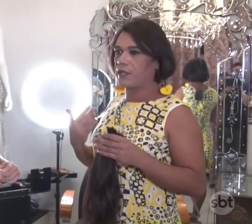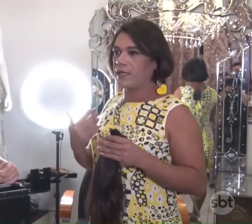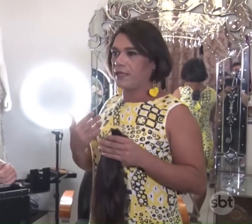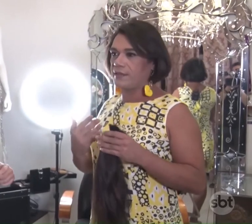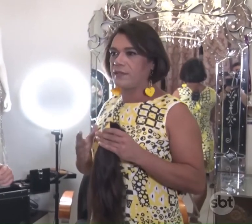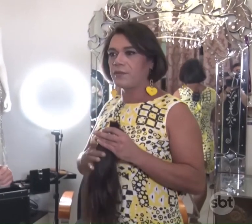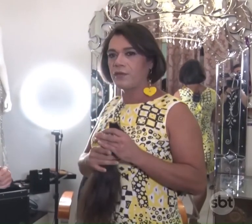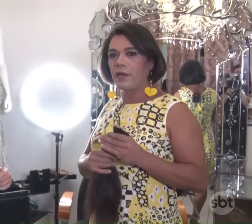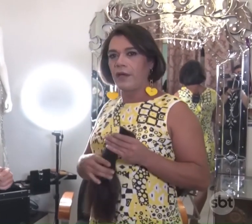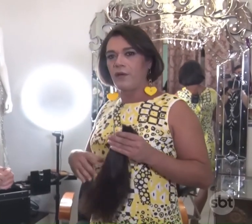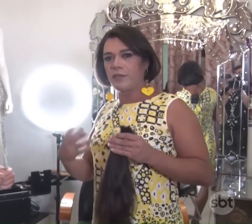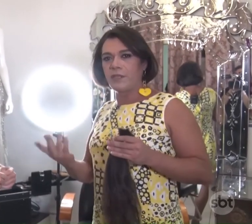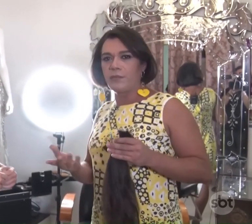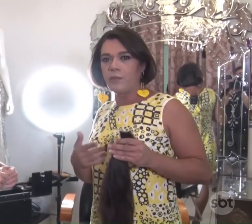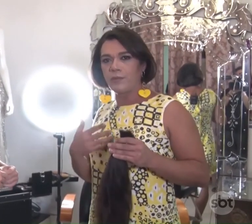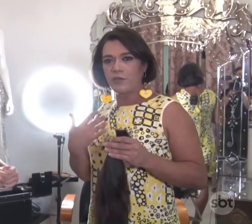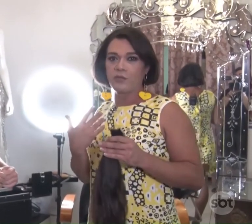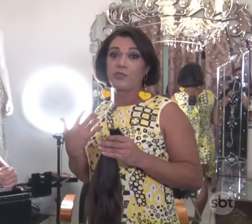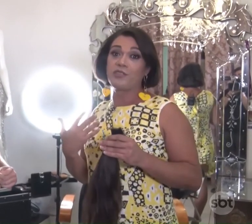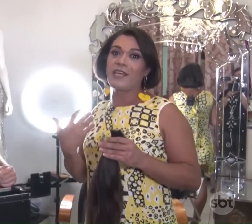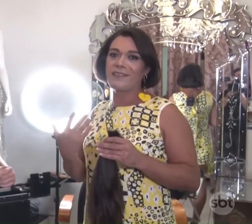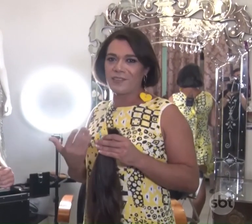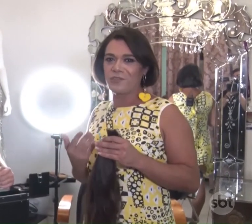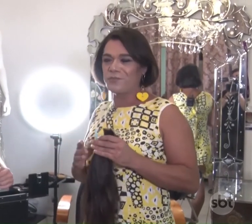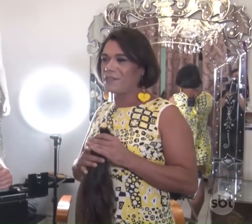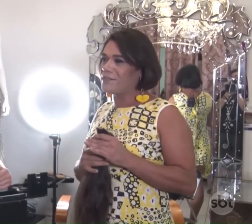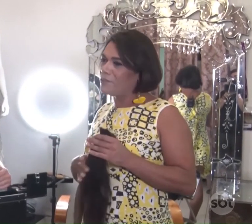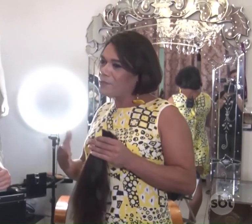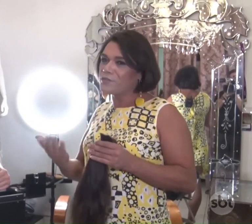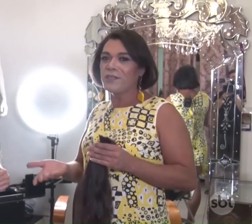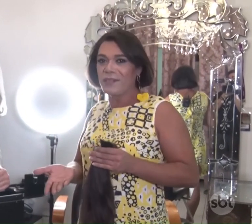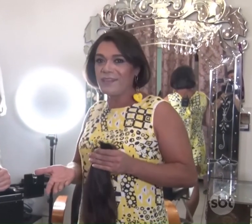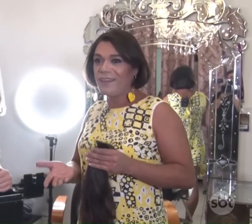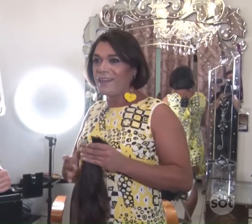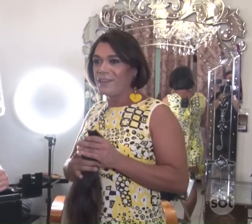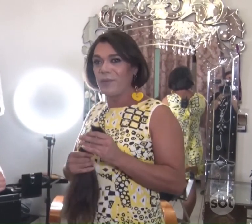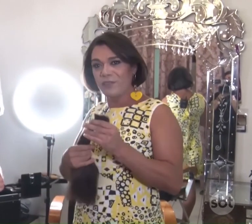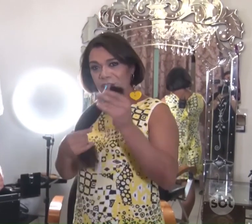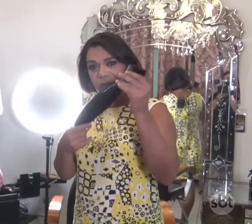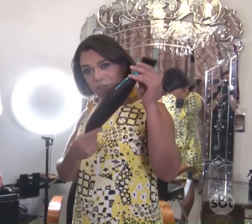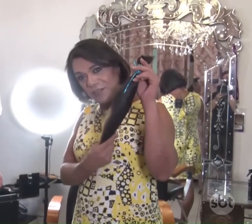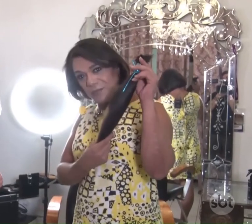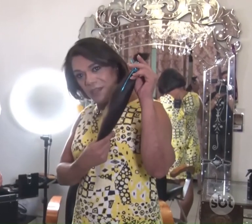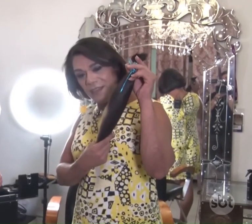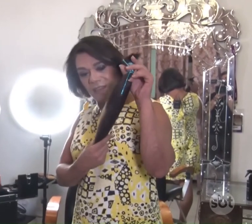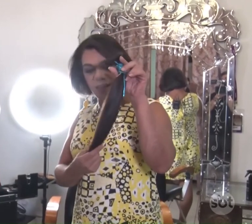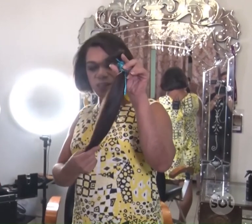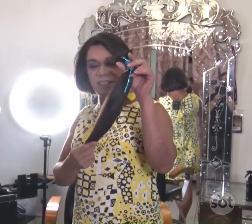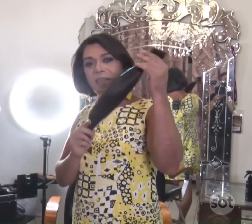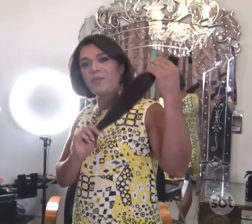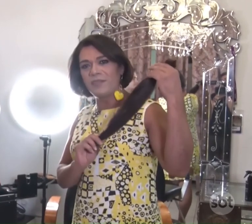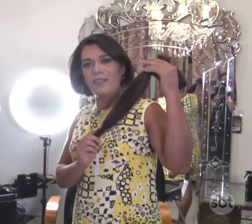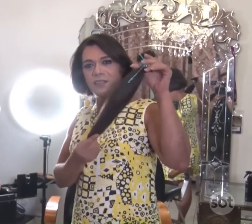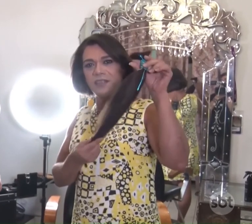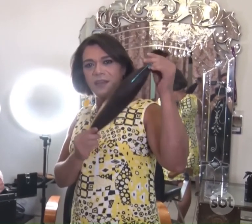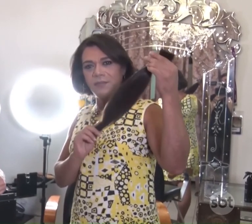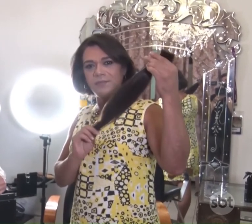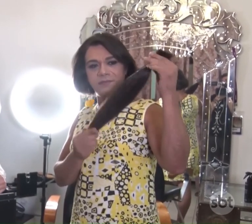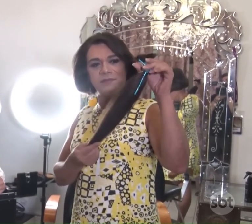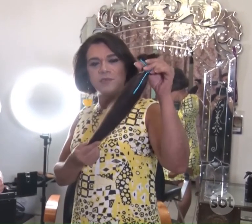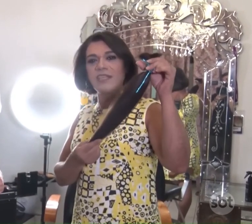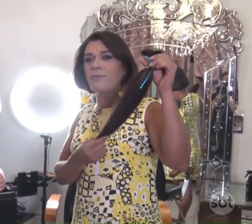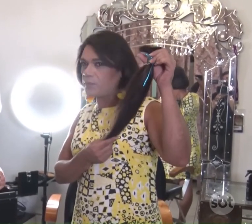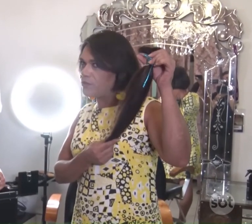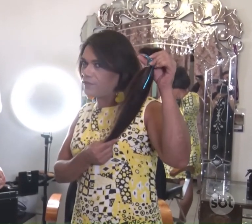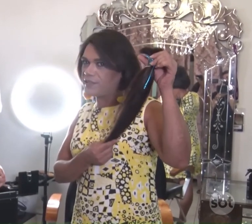mas ele achou que é esse tamanho, é um tamanho bom para não judiar tanto de mim. Então, ele pensou em mim e pensou na pessoa também, que já sabia o tanto que